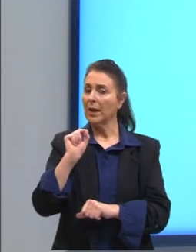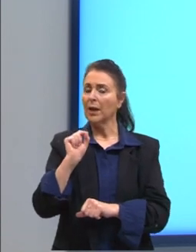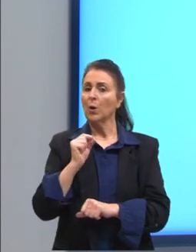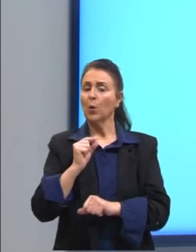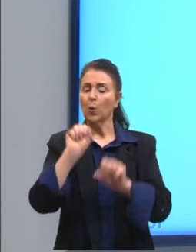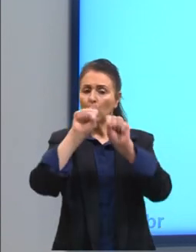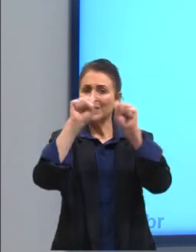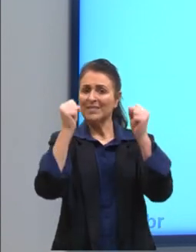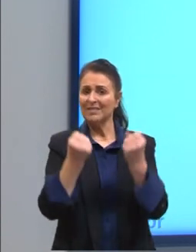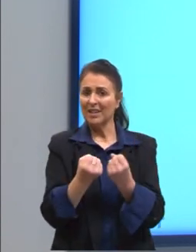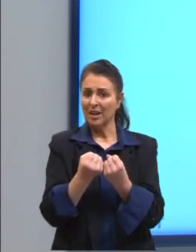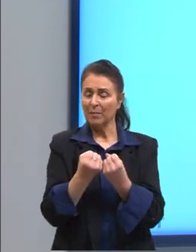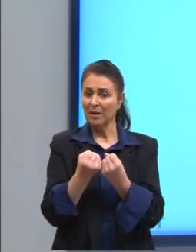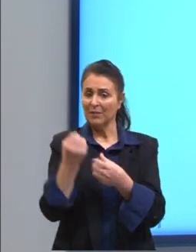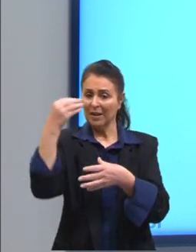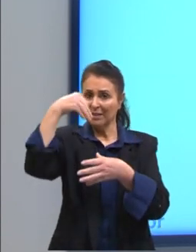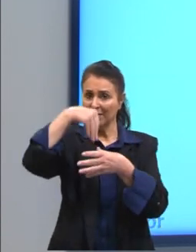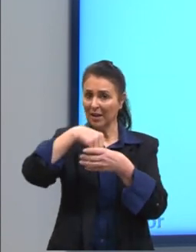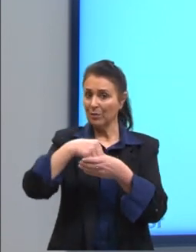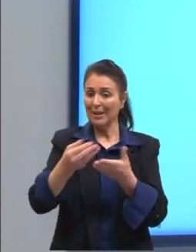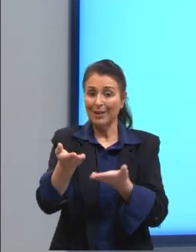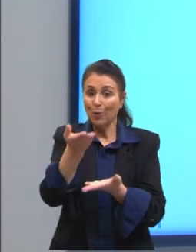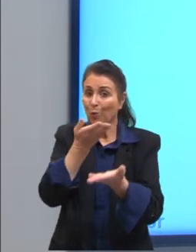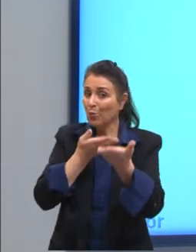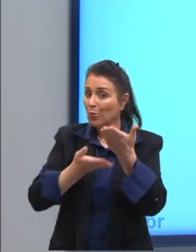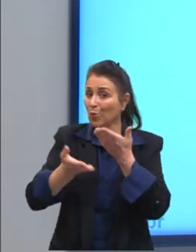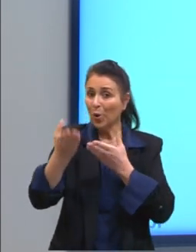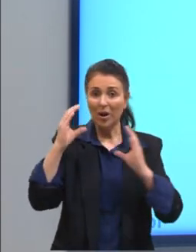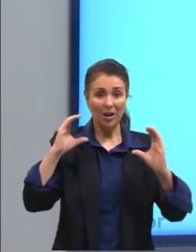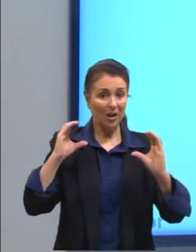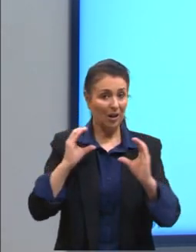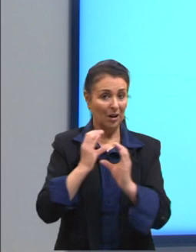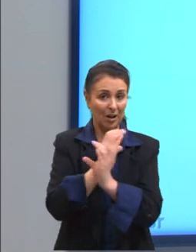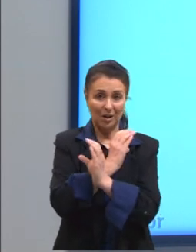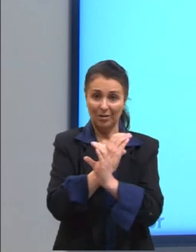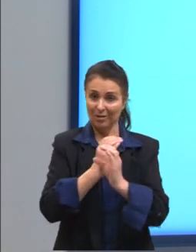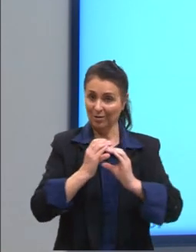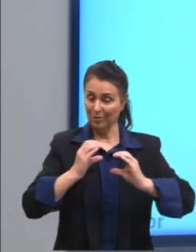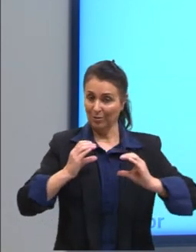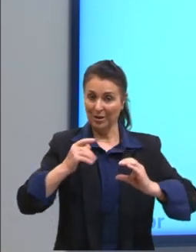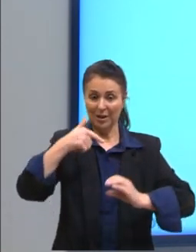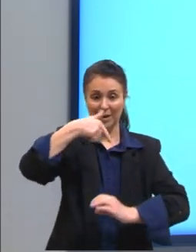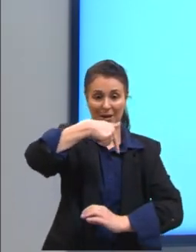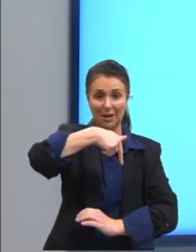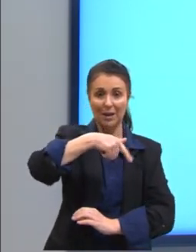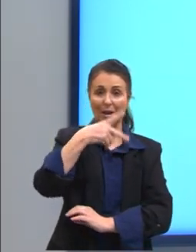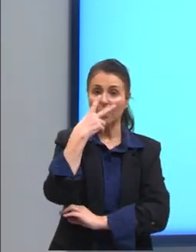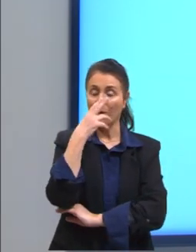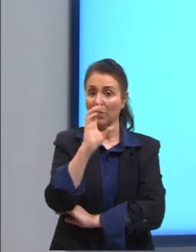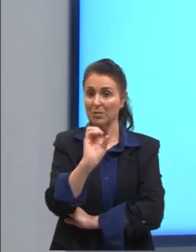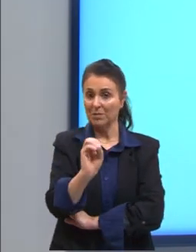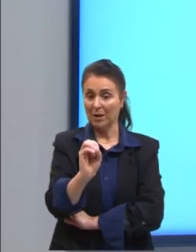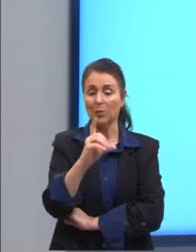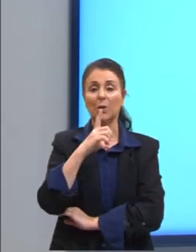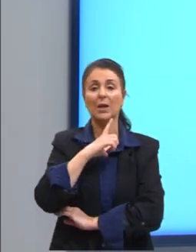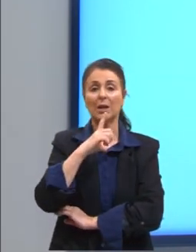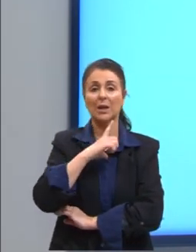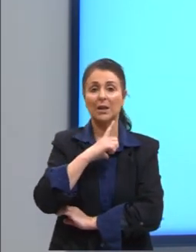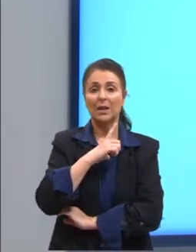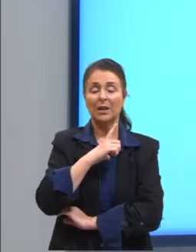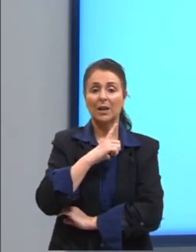troca calor com o ambiente. Sendo, então, o seu calor, Q igual a zero. E aí a gente tem um